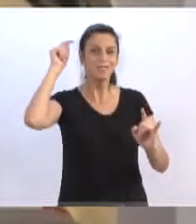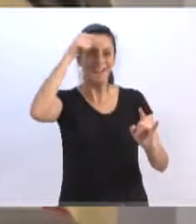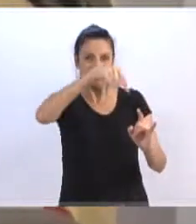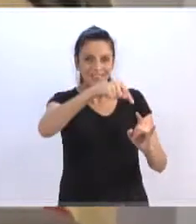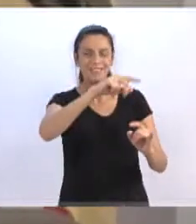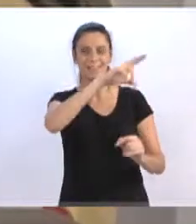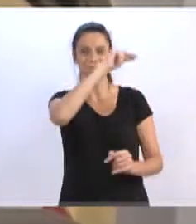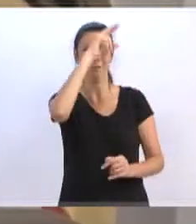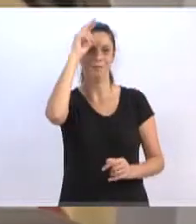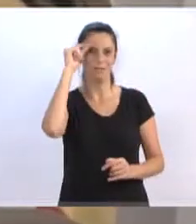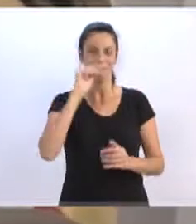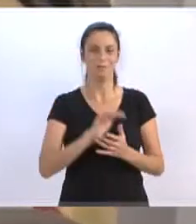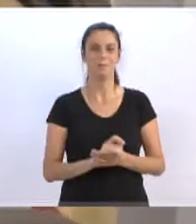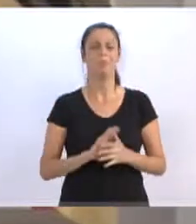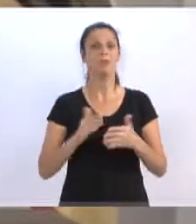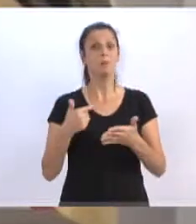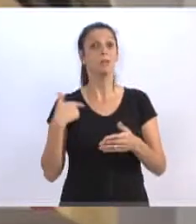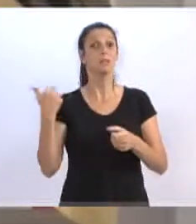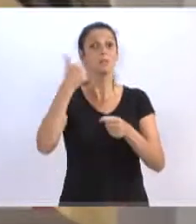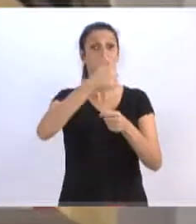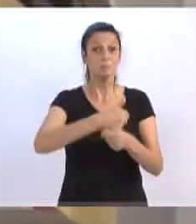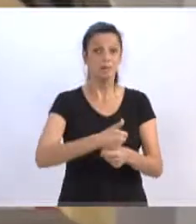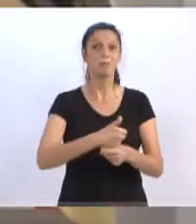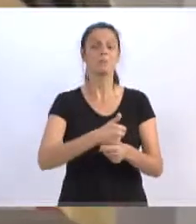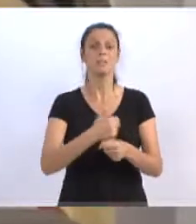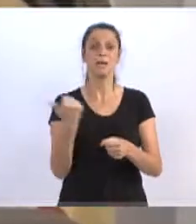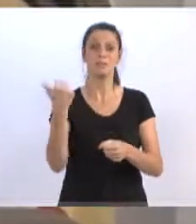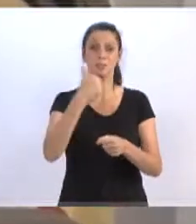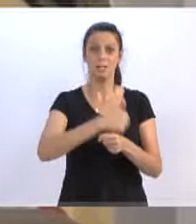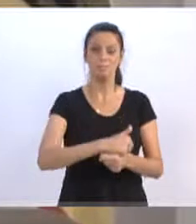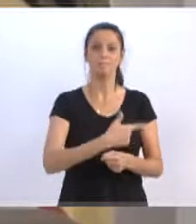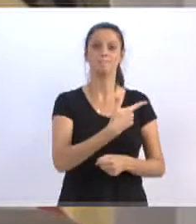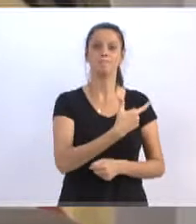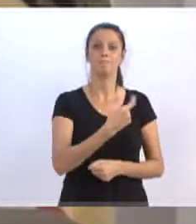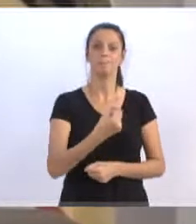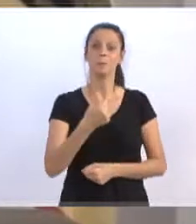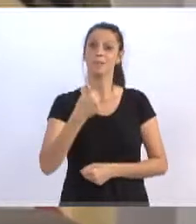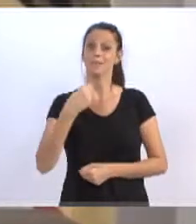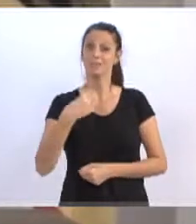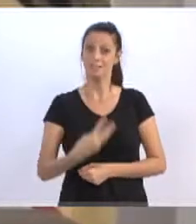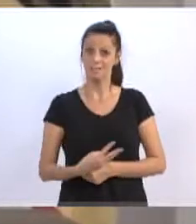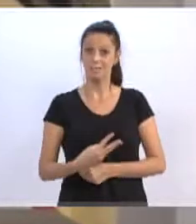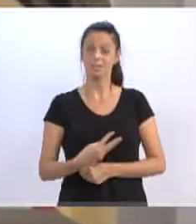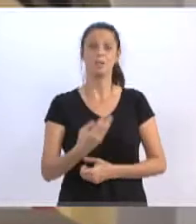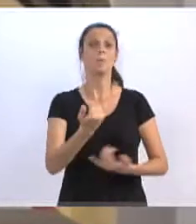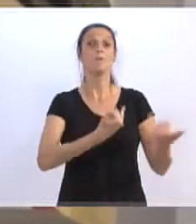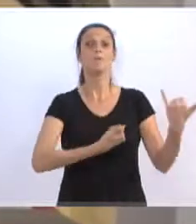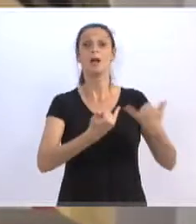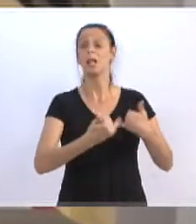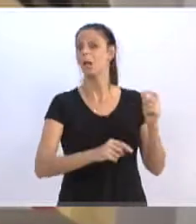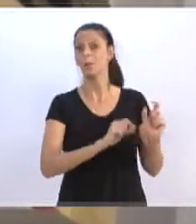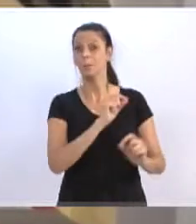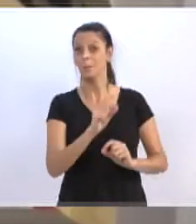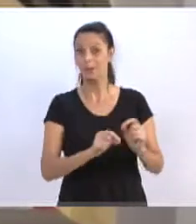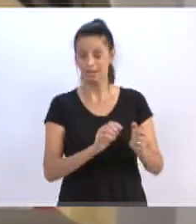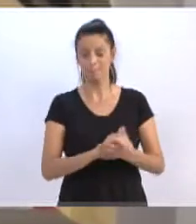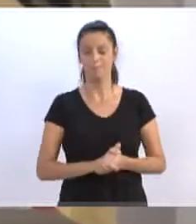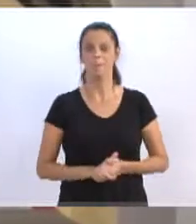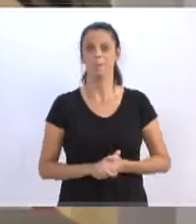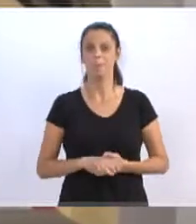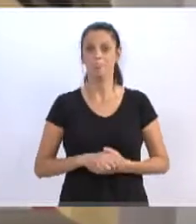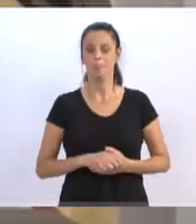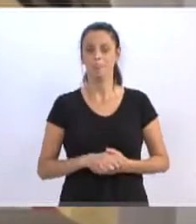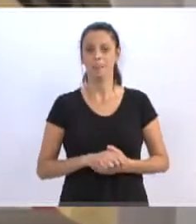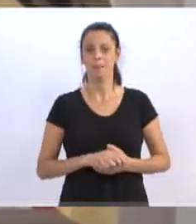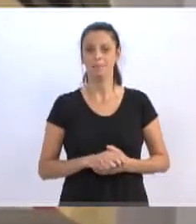E, quando eu cheguei lá, em 2013, a notícia que corria pela cidade e,